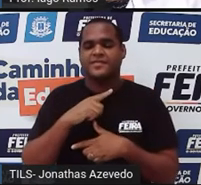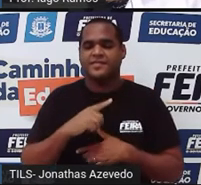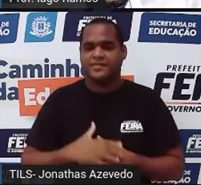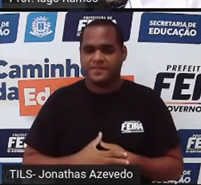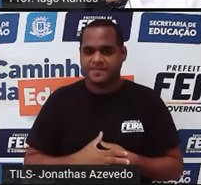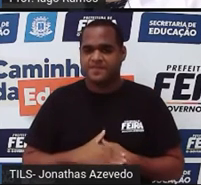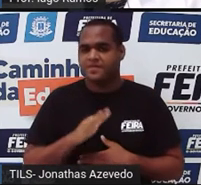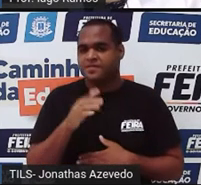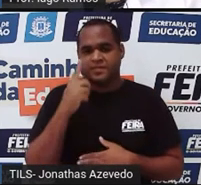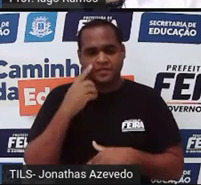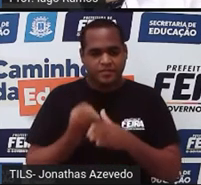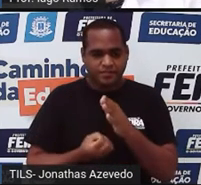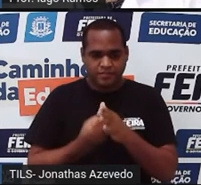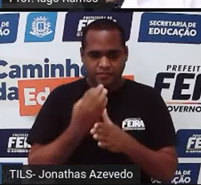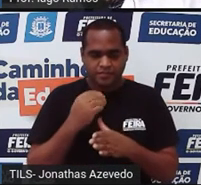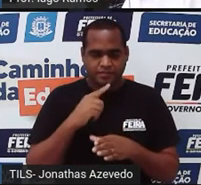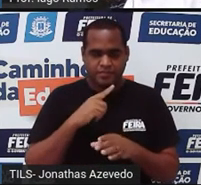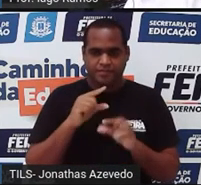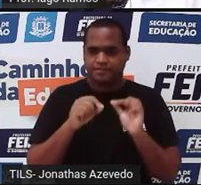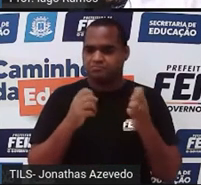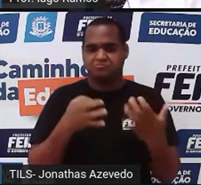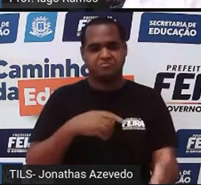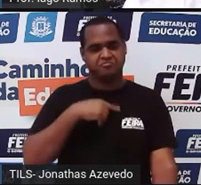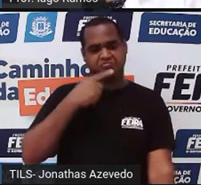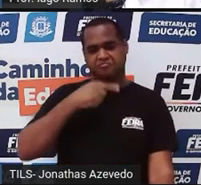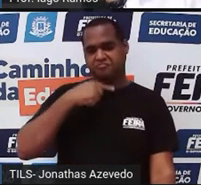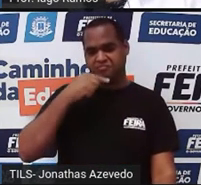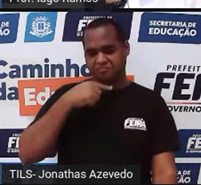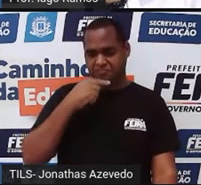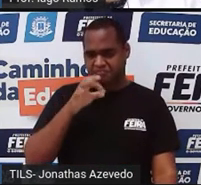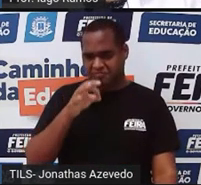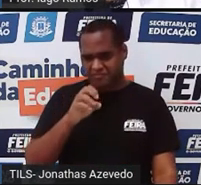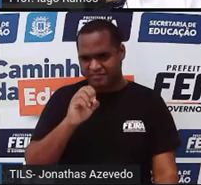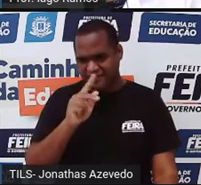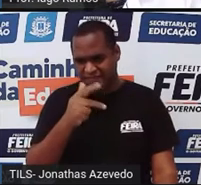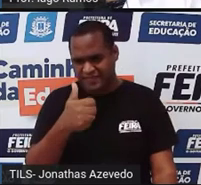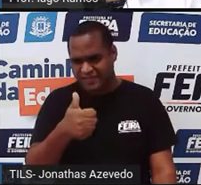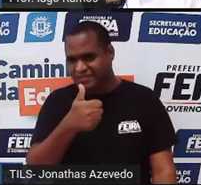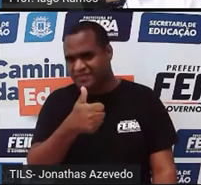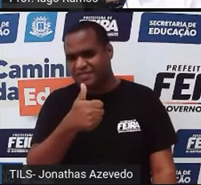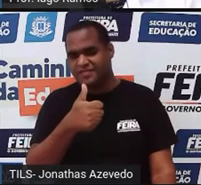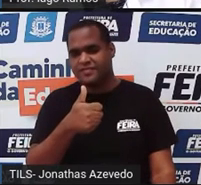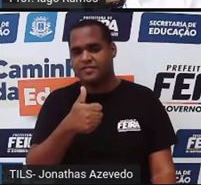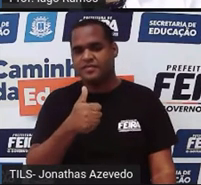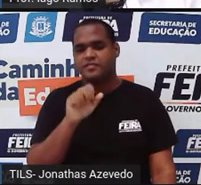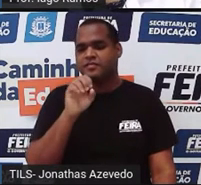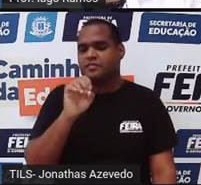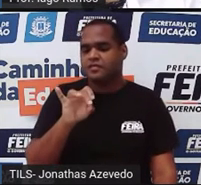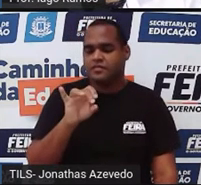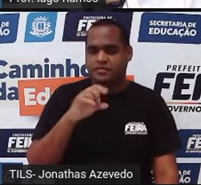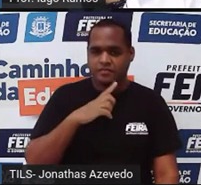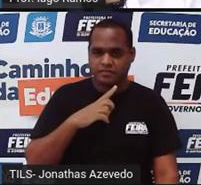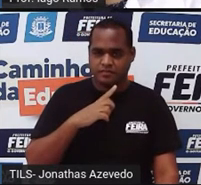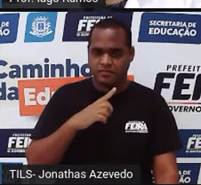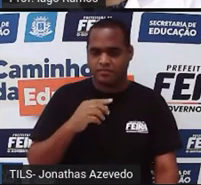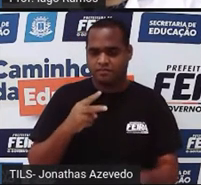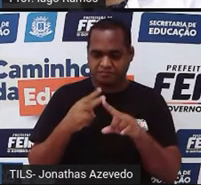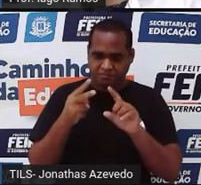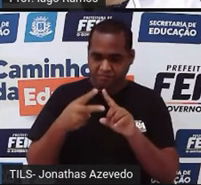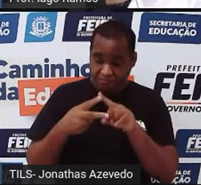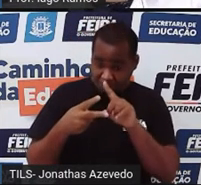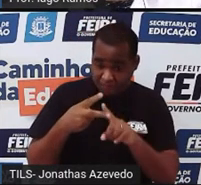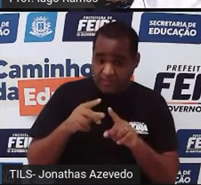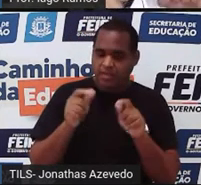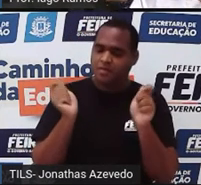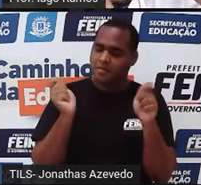está aparecendo ali na tela, não dá. Certo? Só tem duas formas, duas jogadas